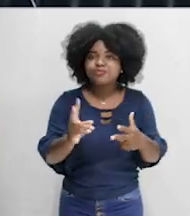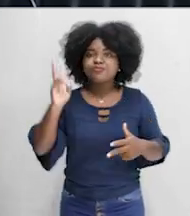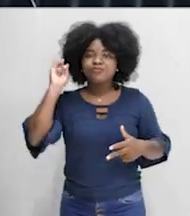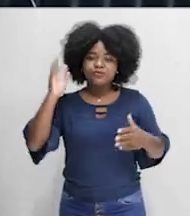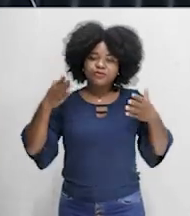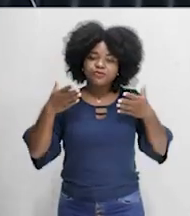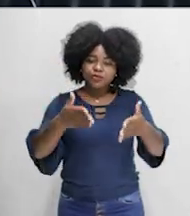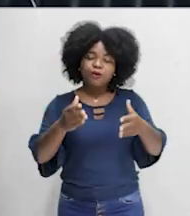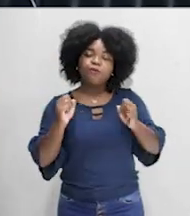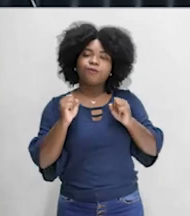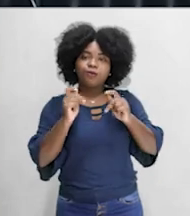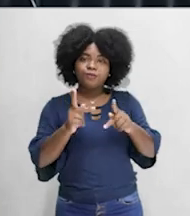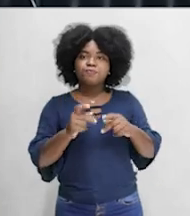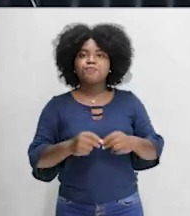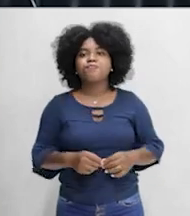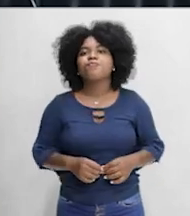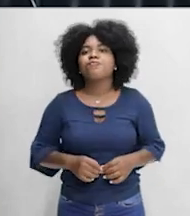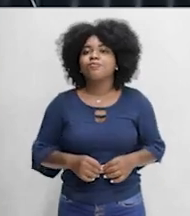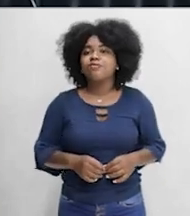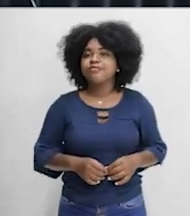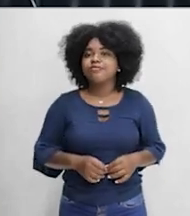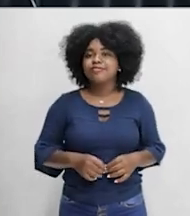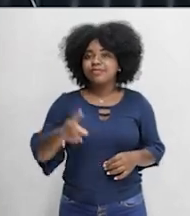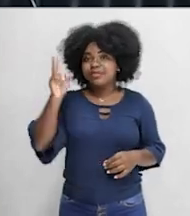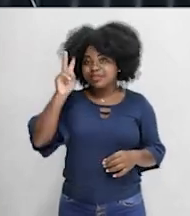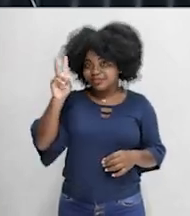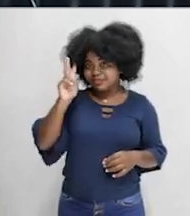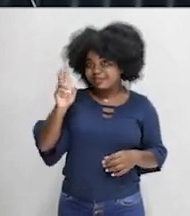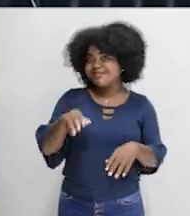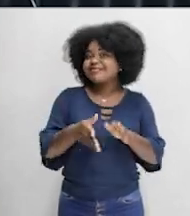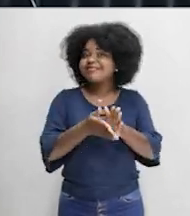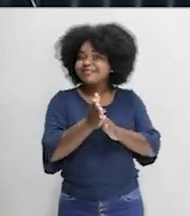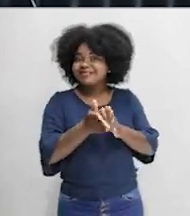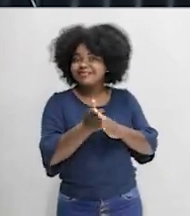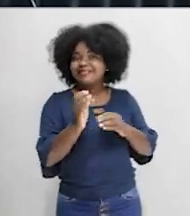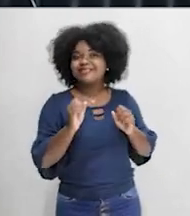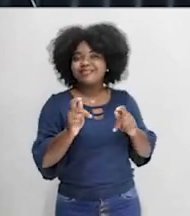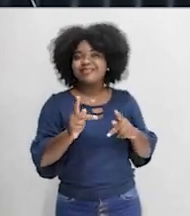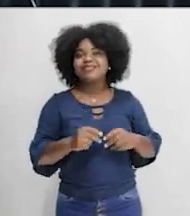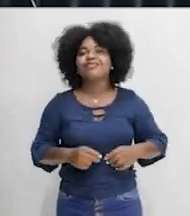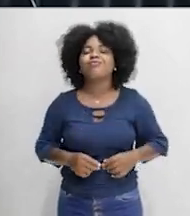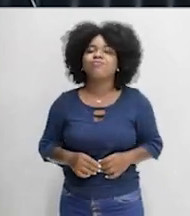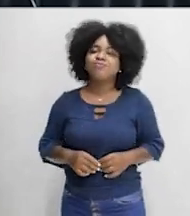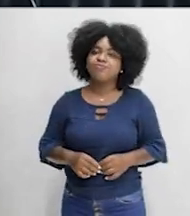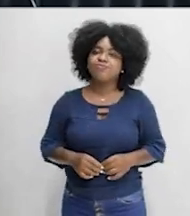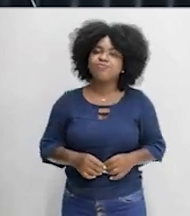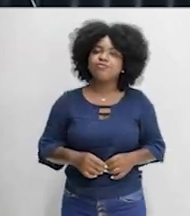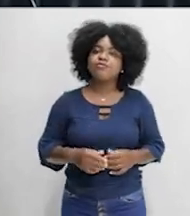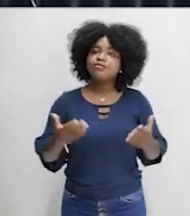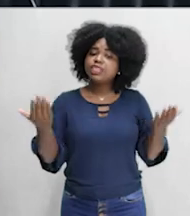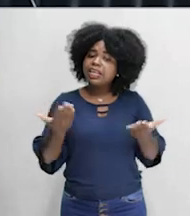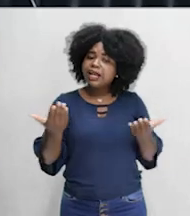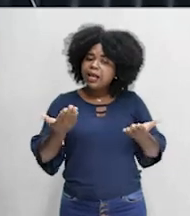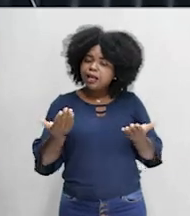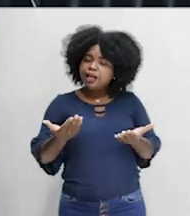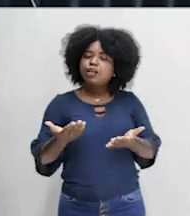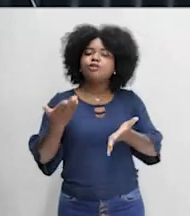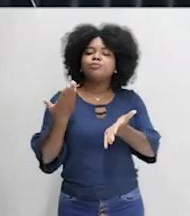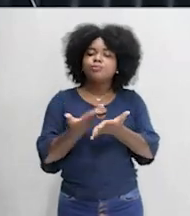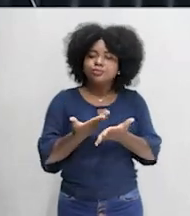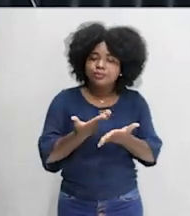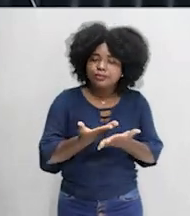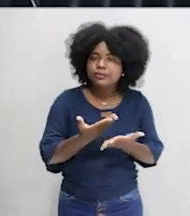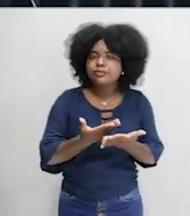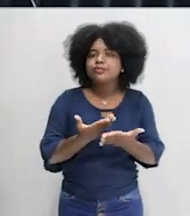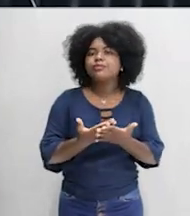o nosso, beleza? Beleza? Então, lembra disso, recadinho do coração. Galera, agora, vem pra cá, hoje nós vamos falar